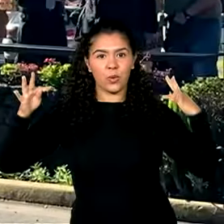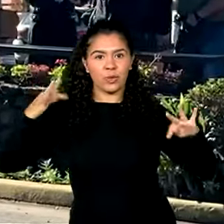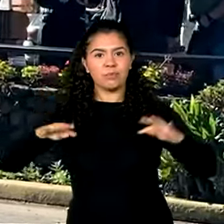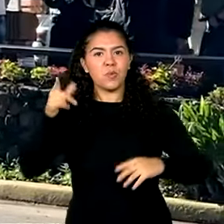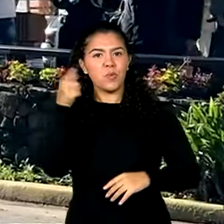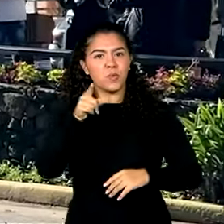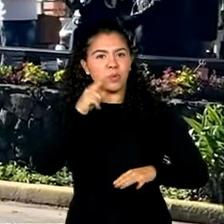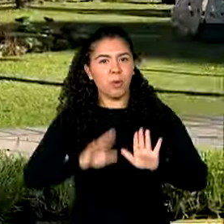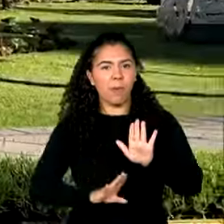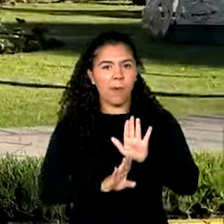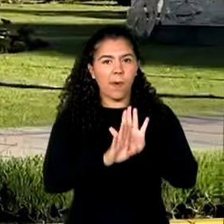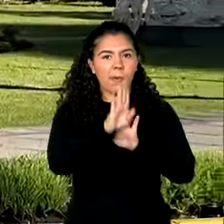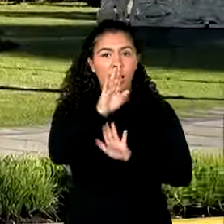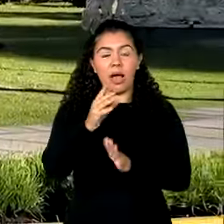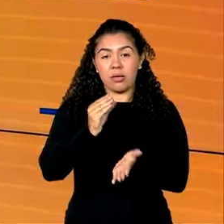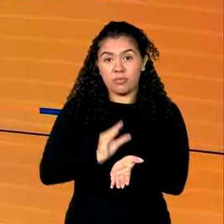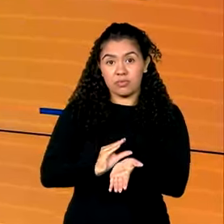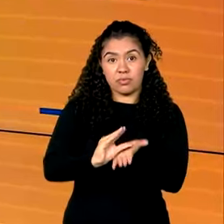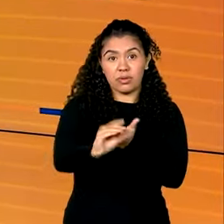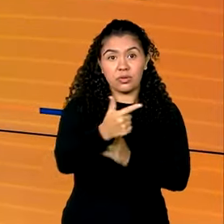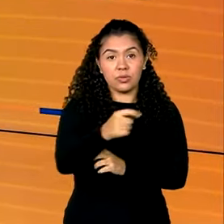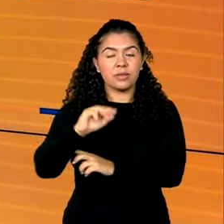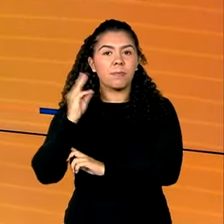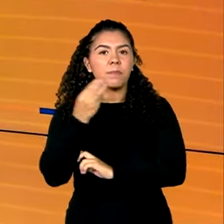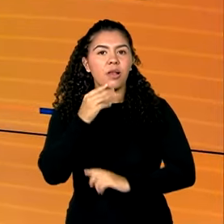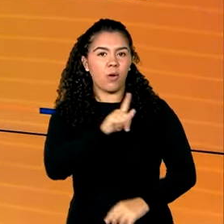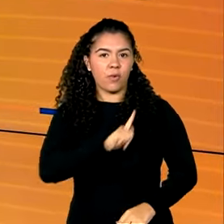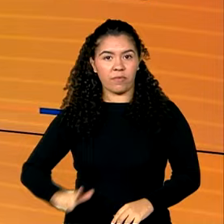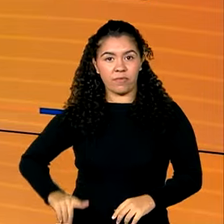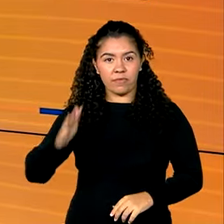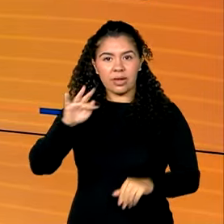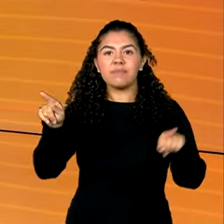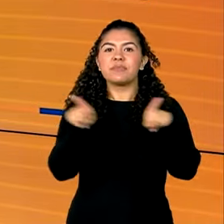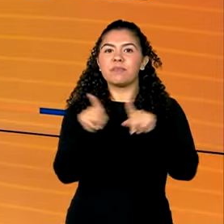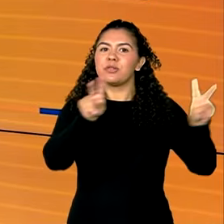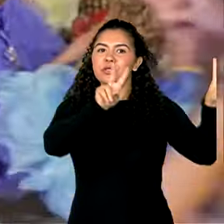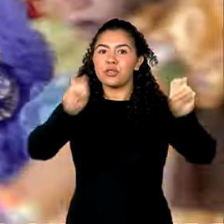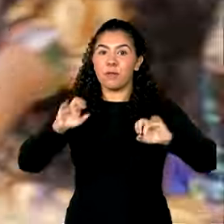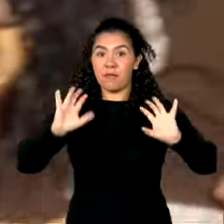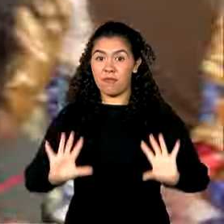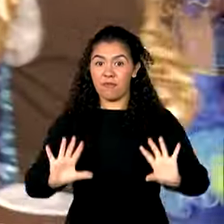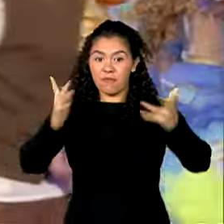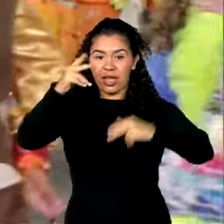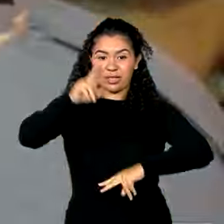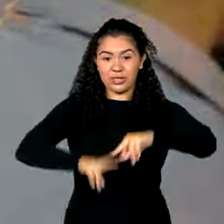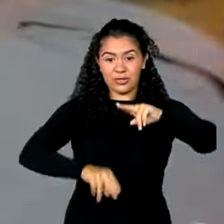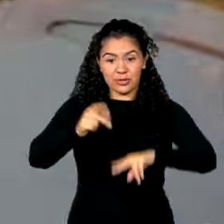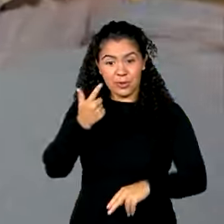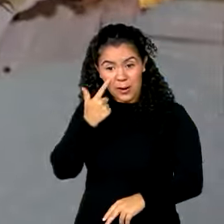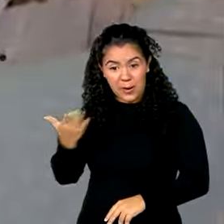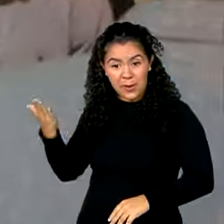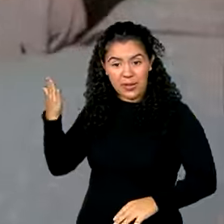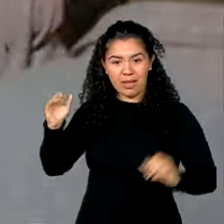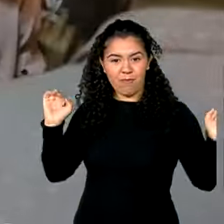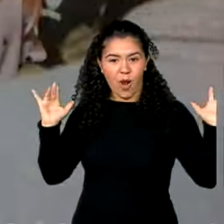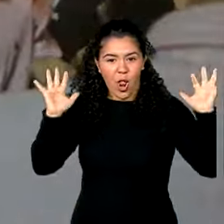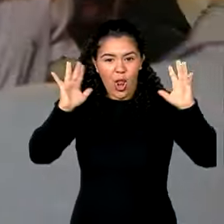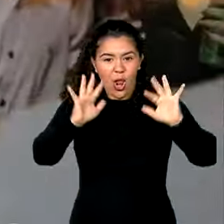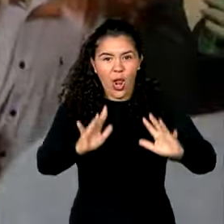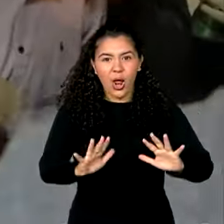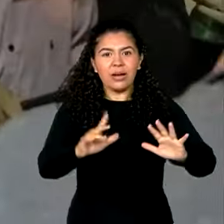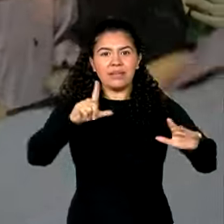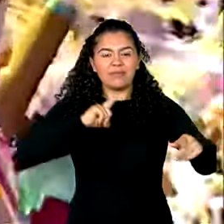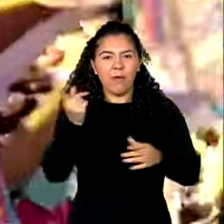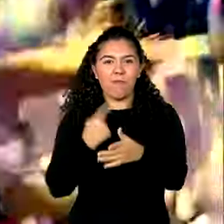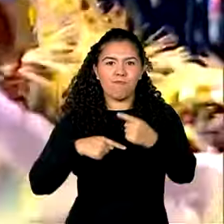apoio federal de 200 milhões de reais. E veja também, festas juninas atraem milhões de pessoas nos arraiais do Brasil e